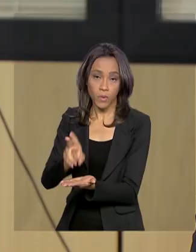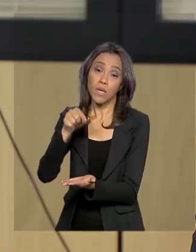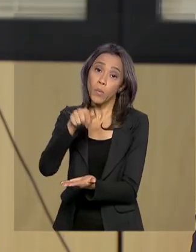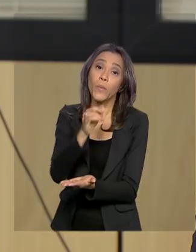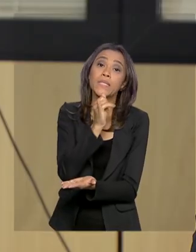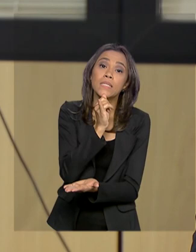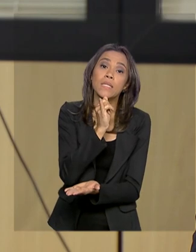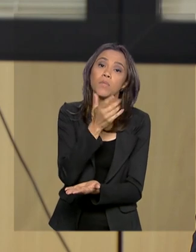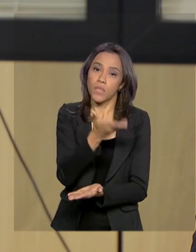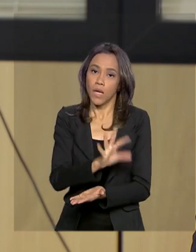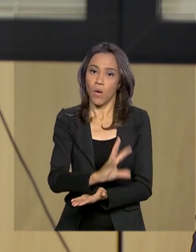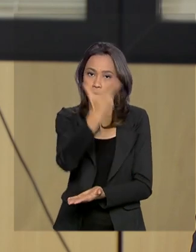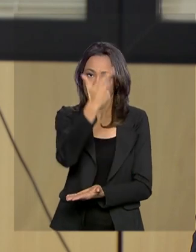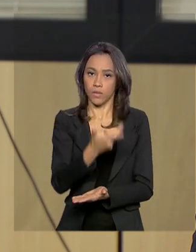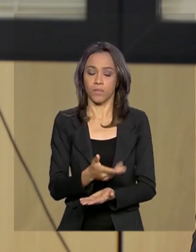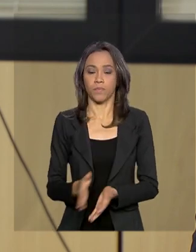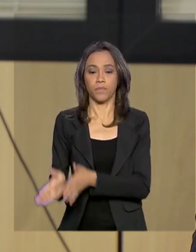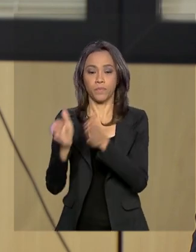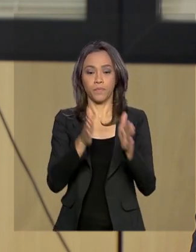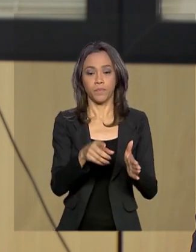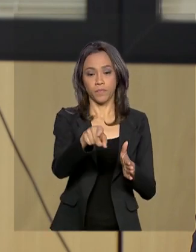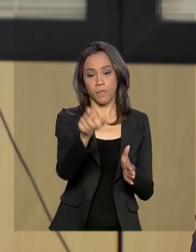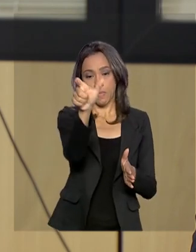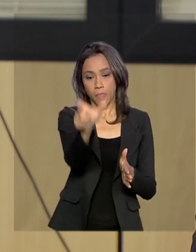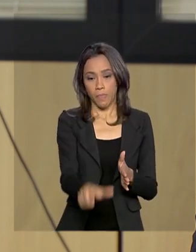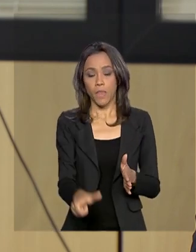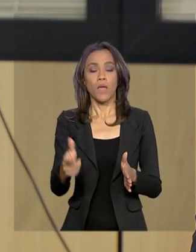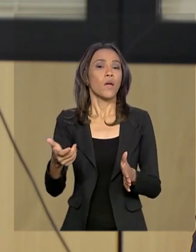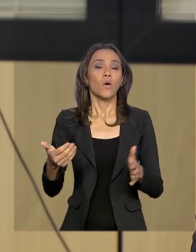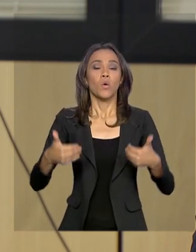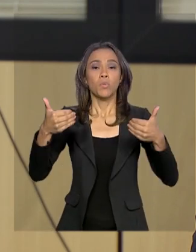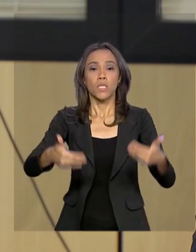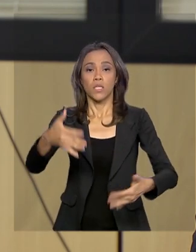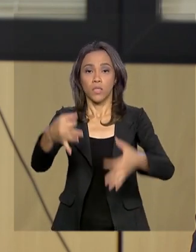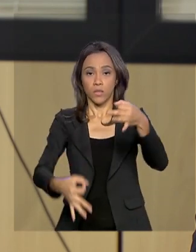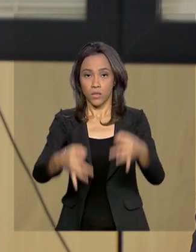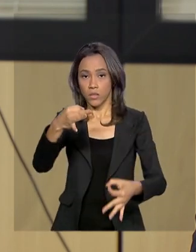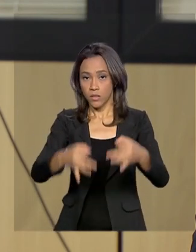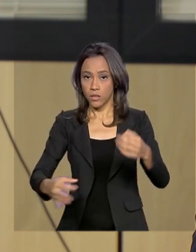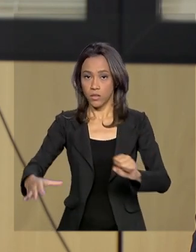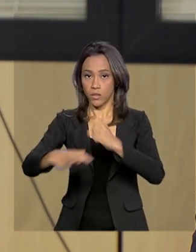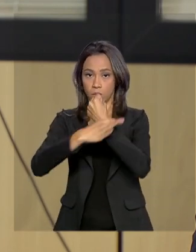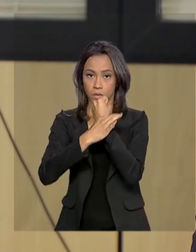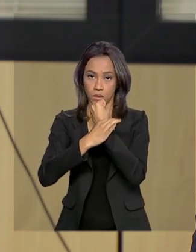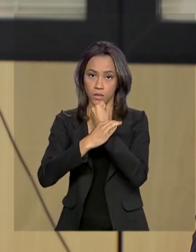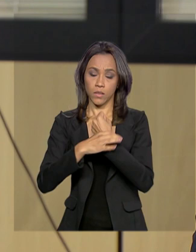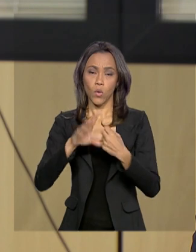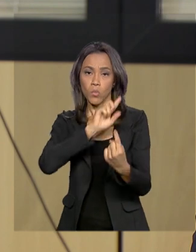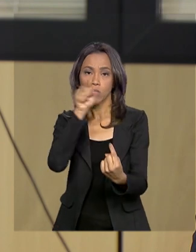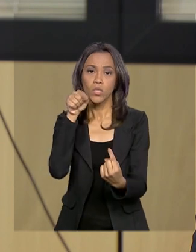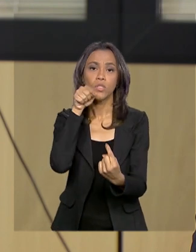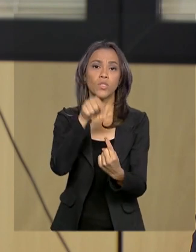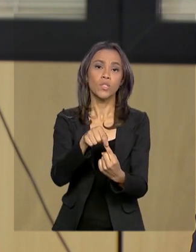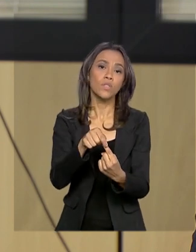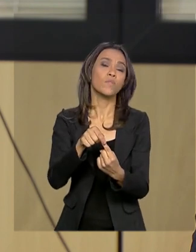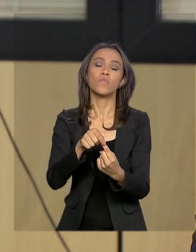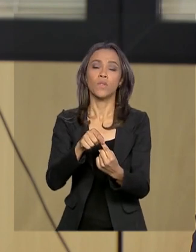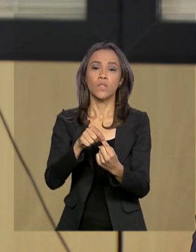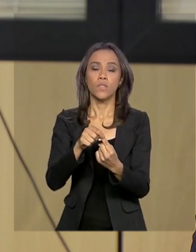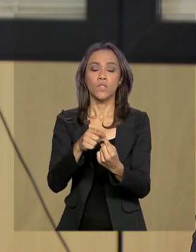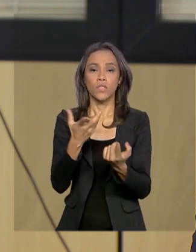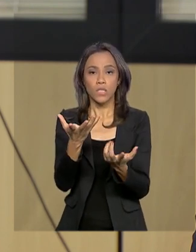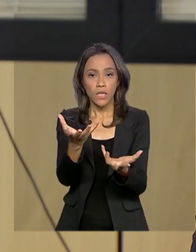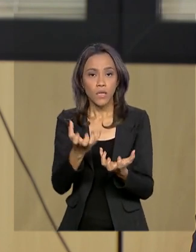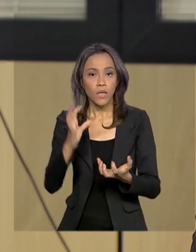exemplo. O Ministério da Justiça e Segurança Pública, com a intenção de aumentar a taxa de resolução dos